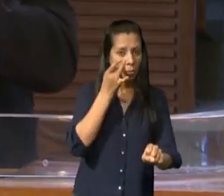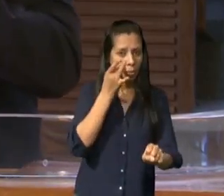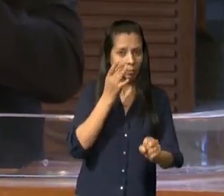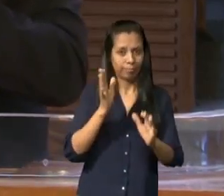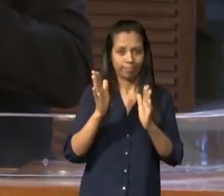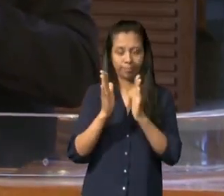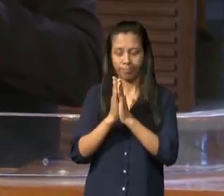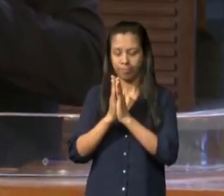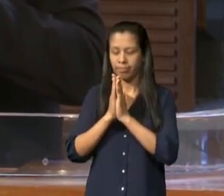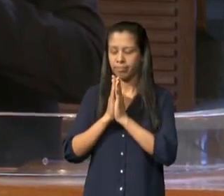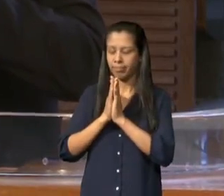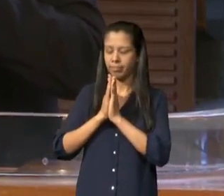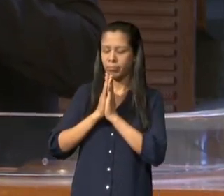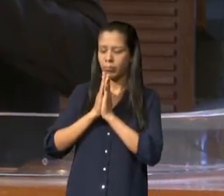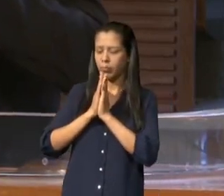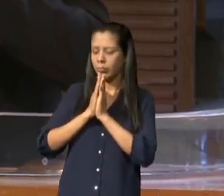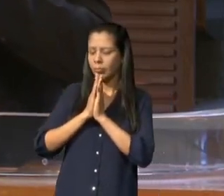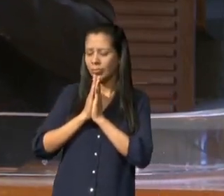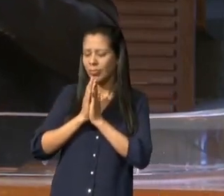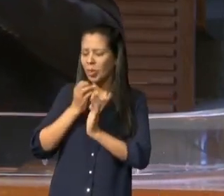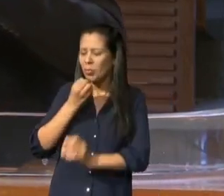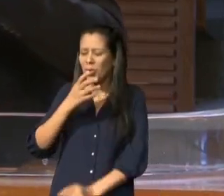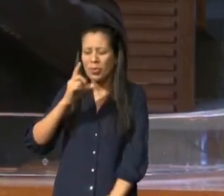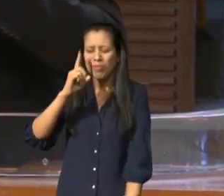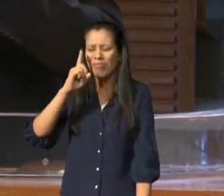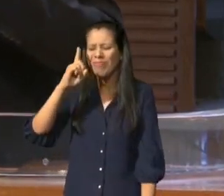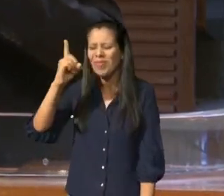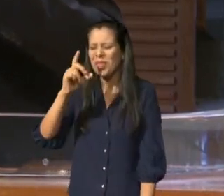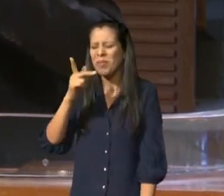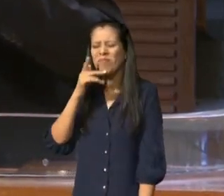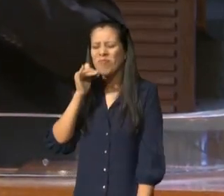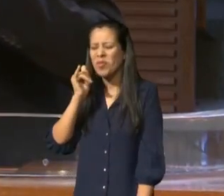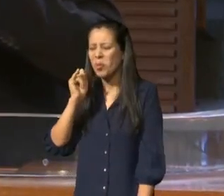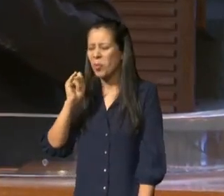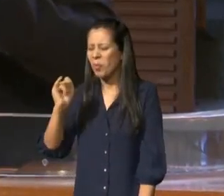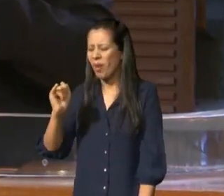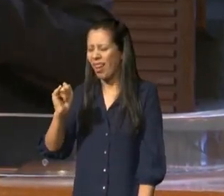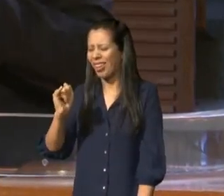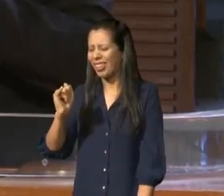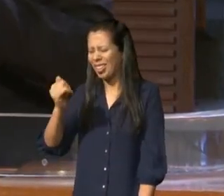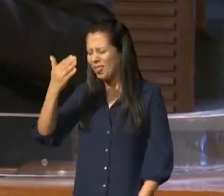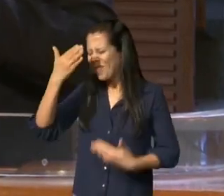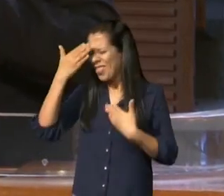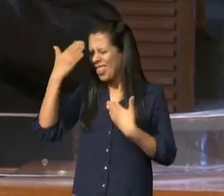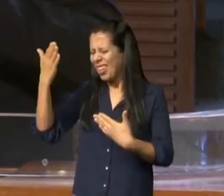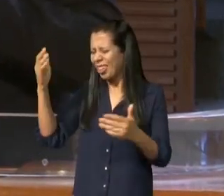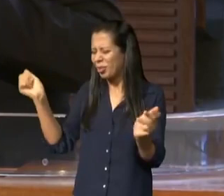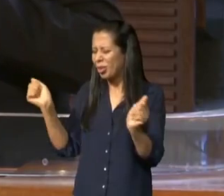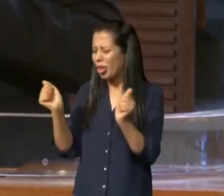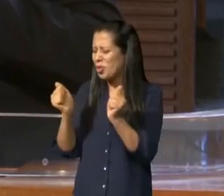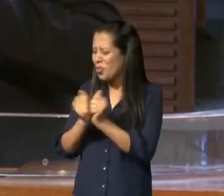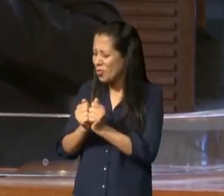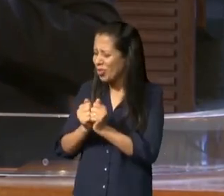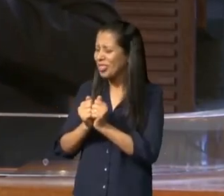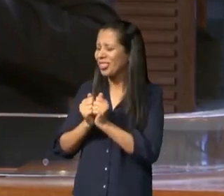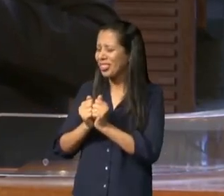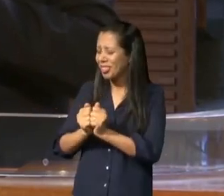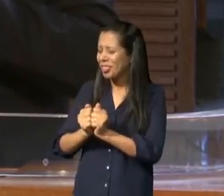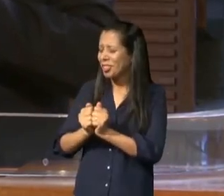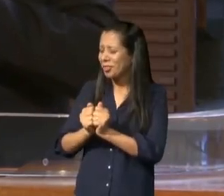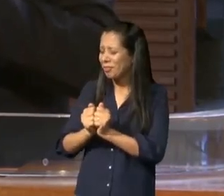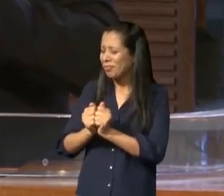querido Pai obrigado Senhor por estarmos juntos na tua casa e mesmo que